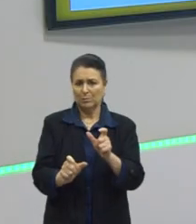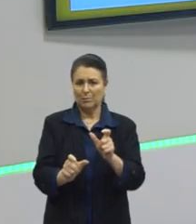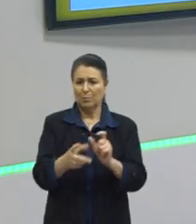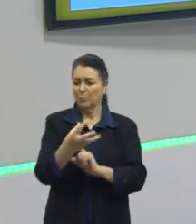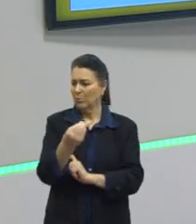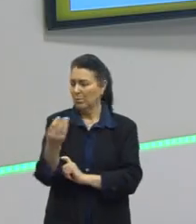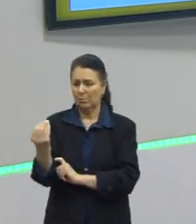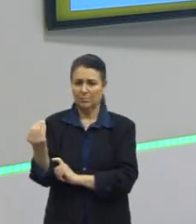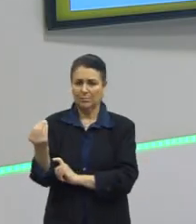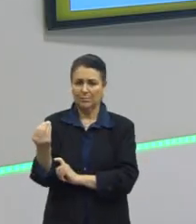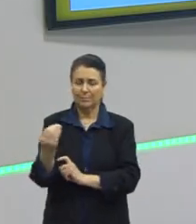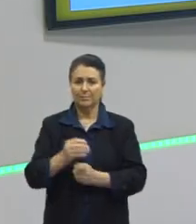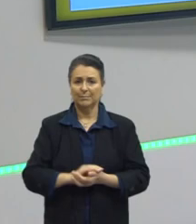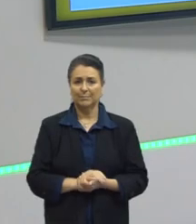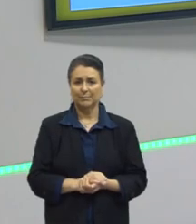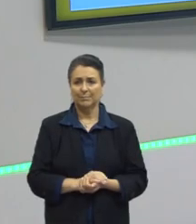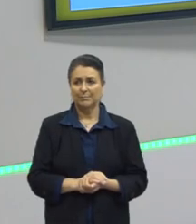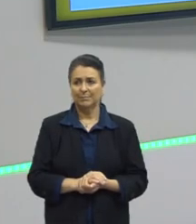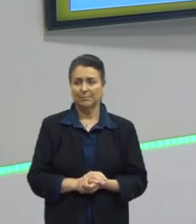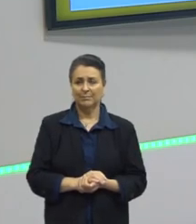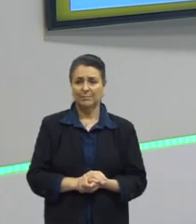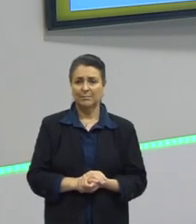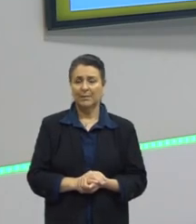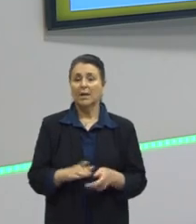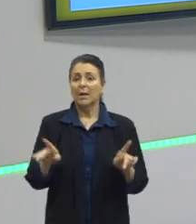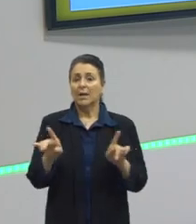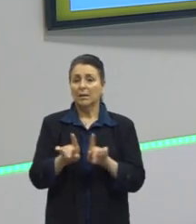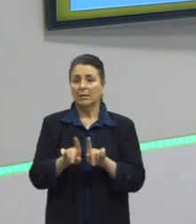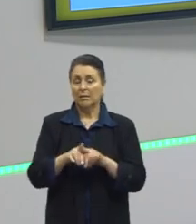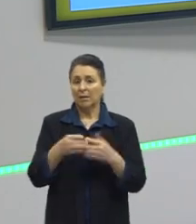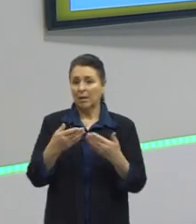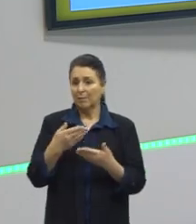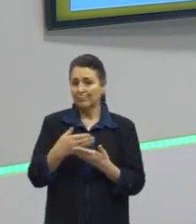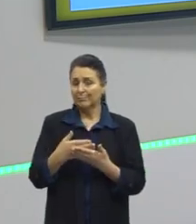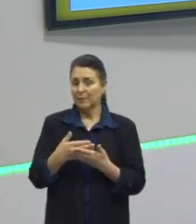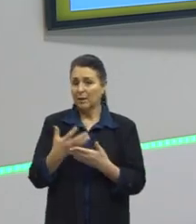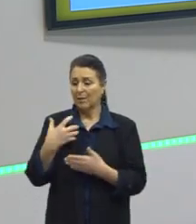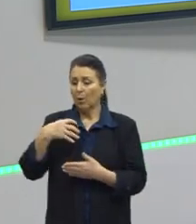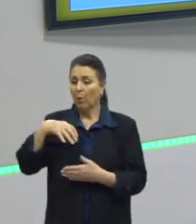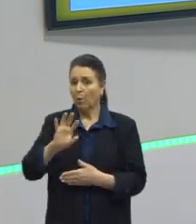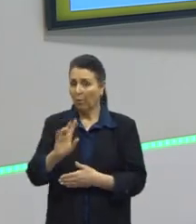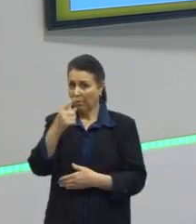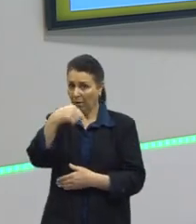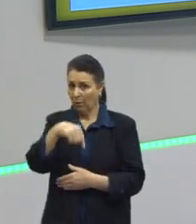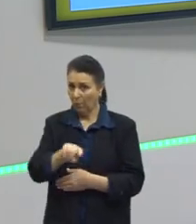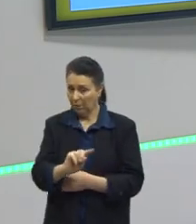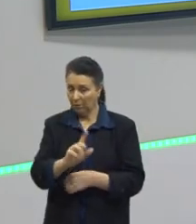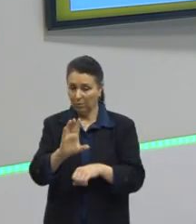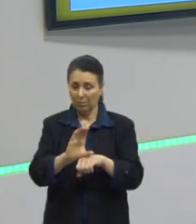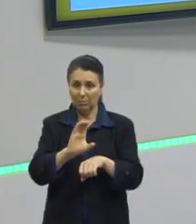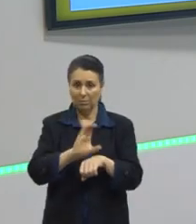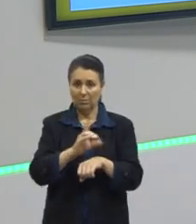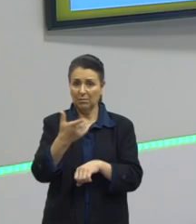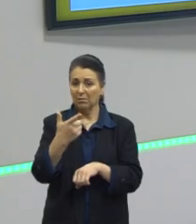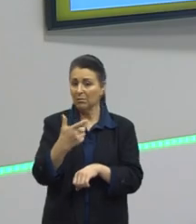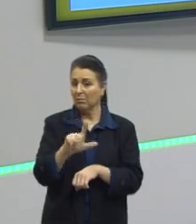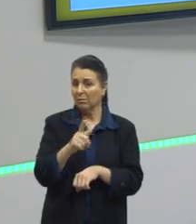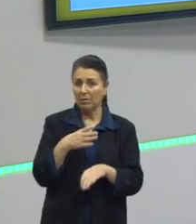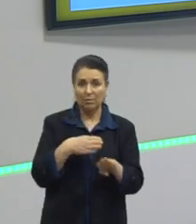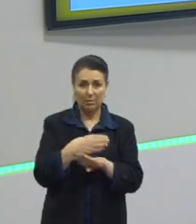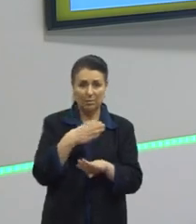ali, faltou a palavra agora. Indo justamente contra essa mais antiga, que é, não tem esse plurila...